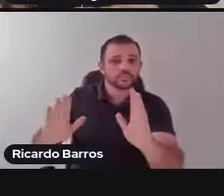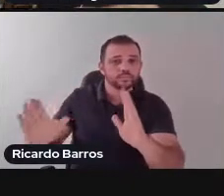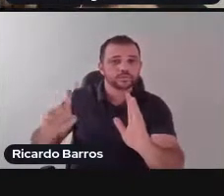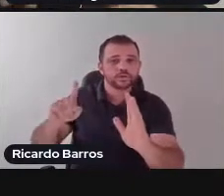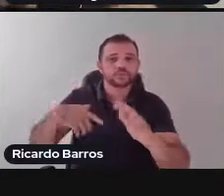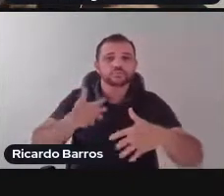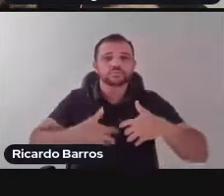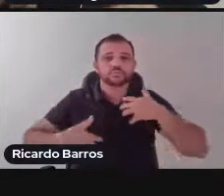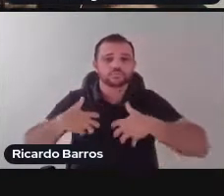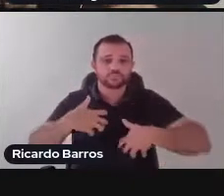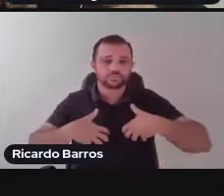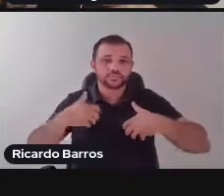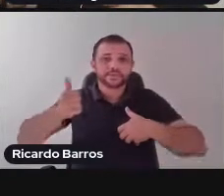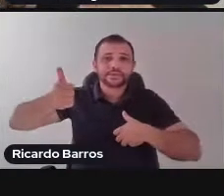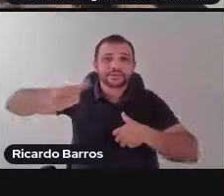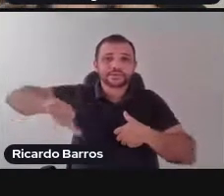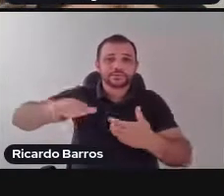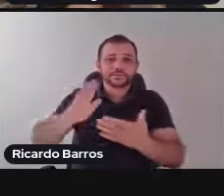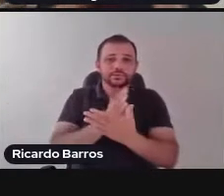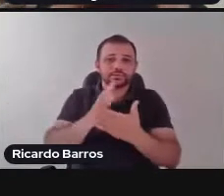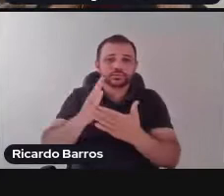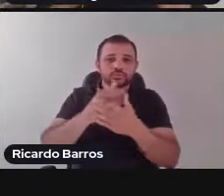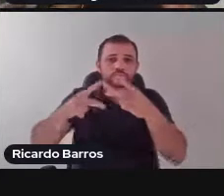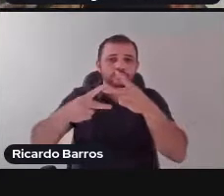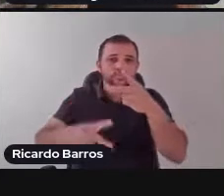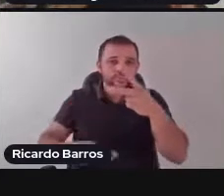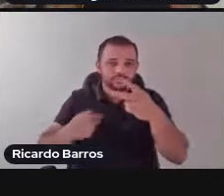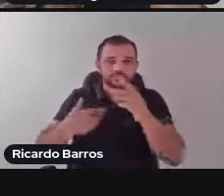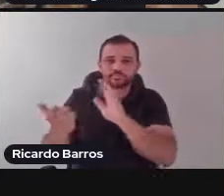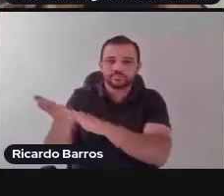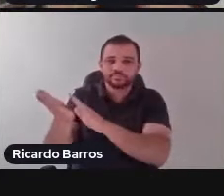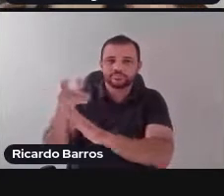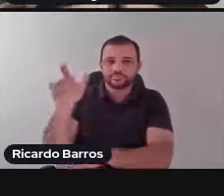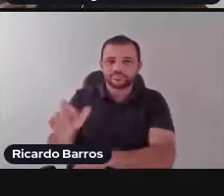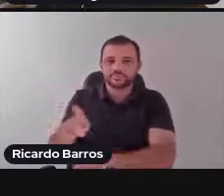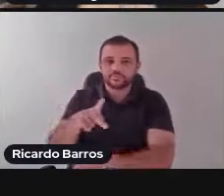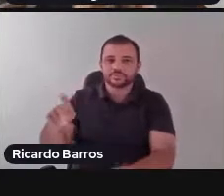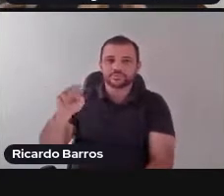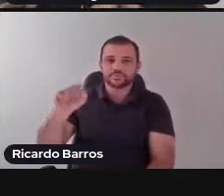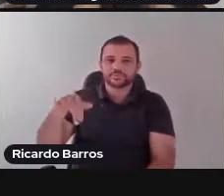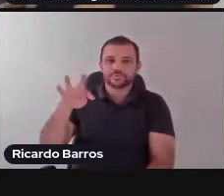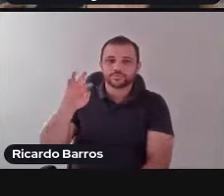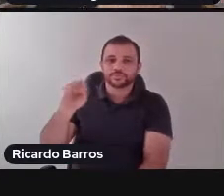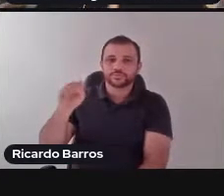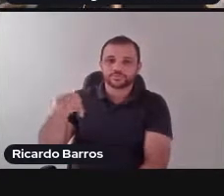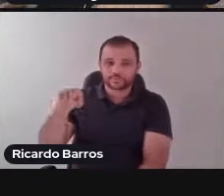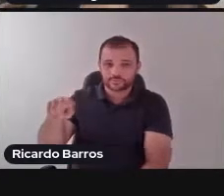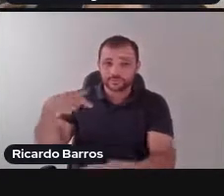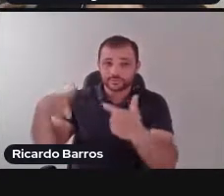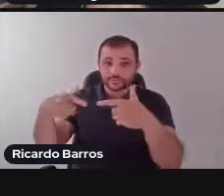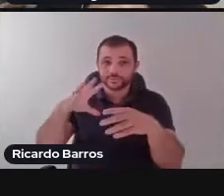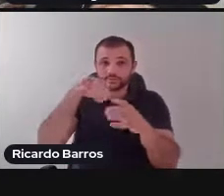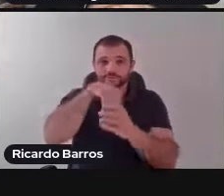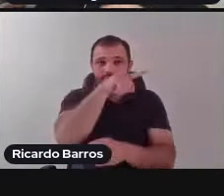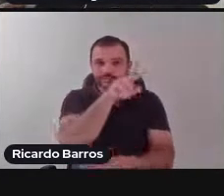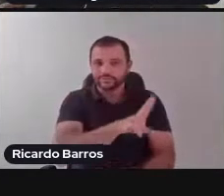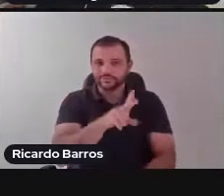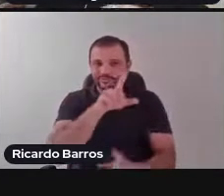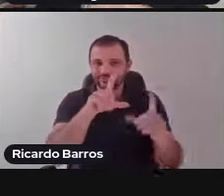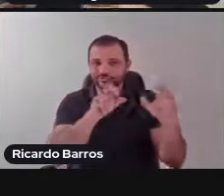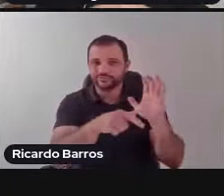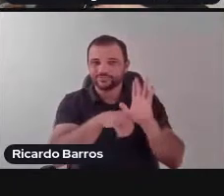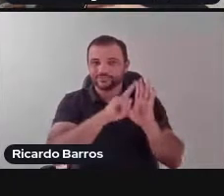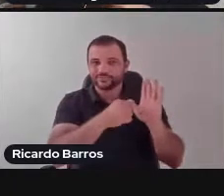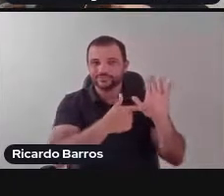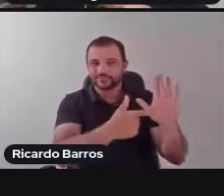paradigmas, para homenajar o professor Boaventura de Sousa Santos, que é, inclusive, professor dessa universidade, porque recebeu da UEMA